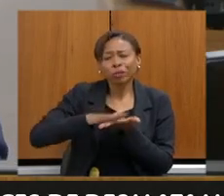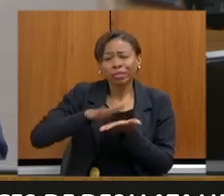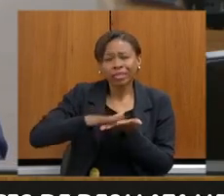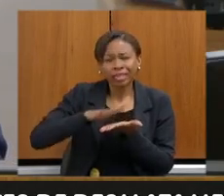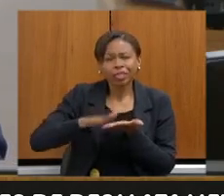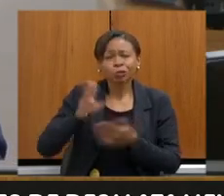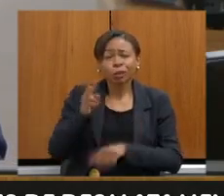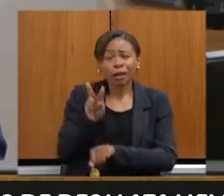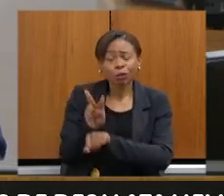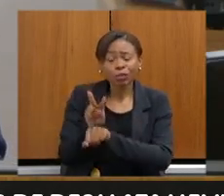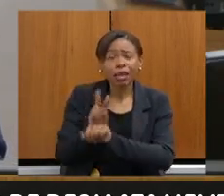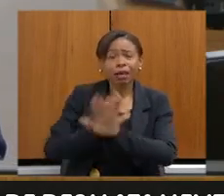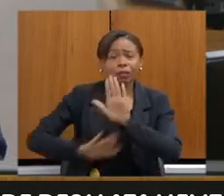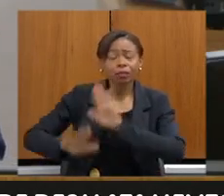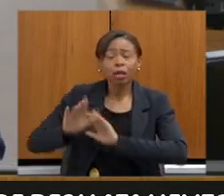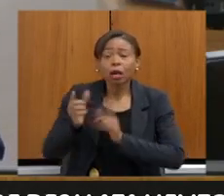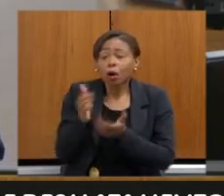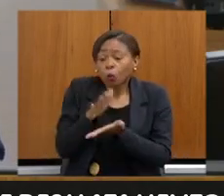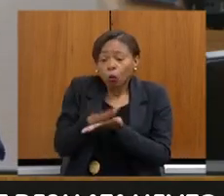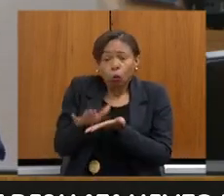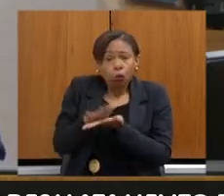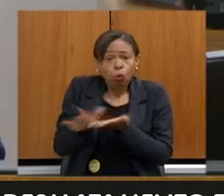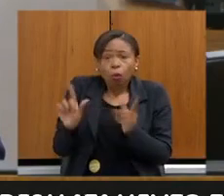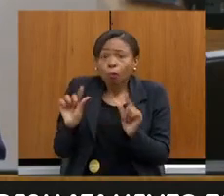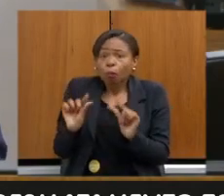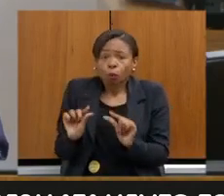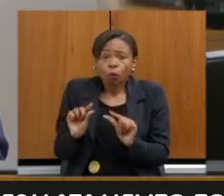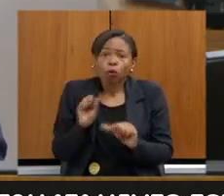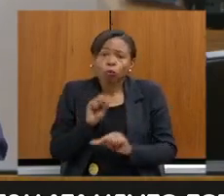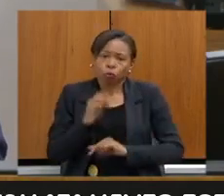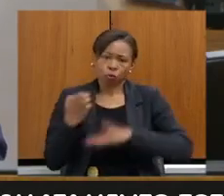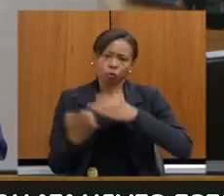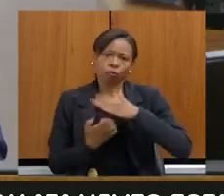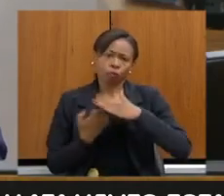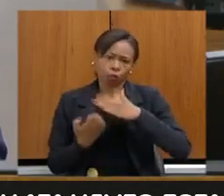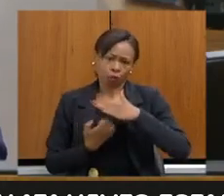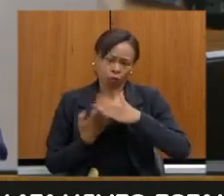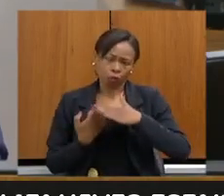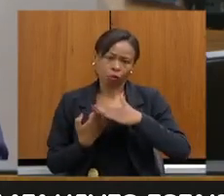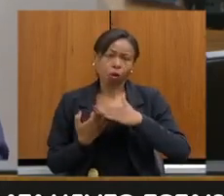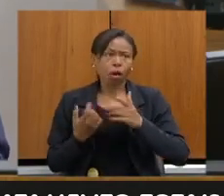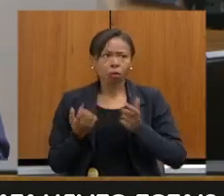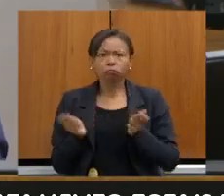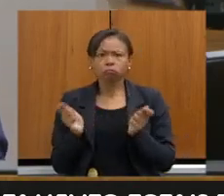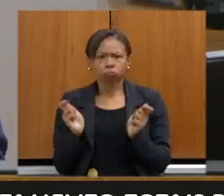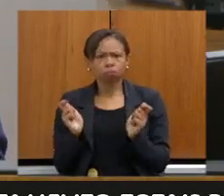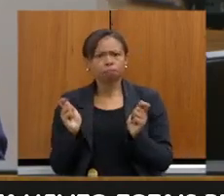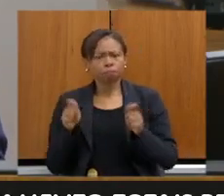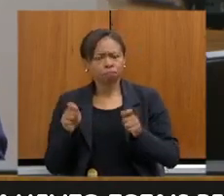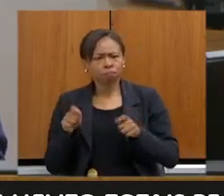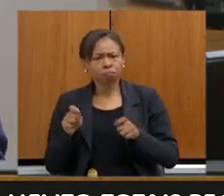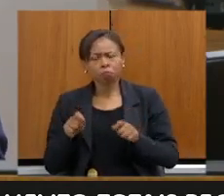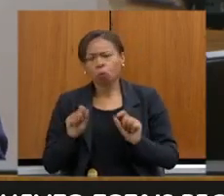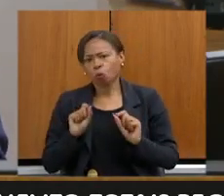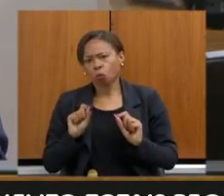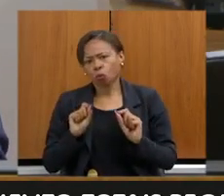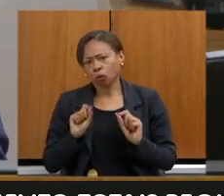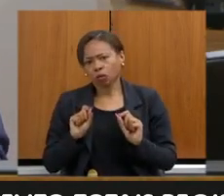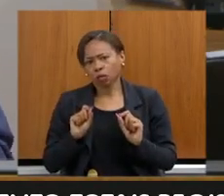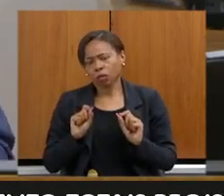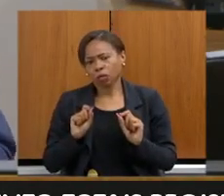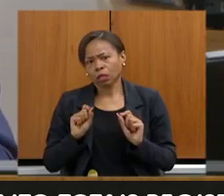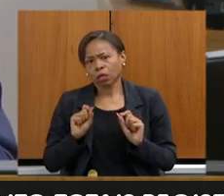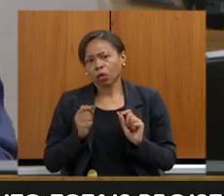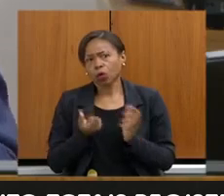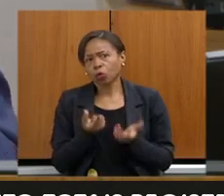é um custo menor para o empreendedor, o que possibilitaria no mesmo volume